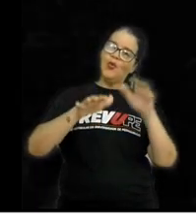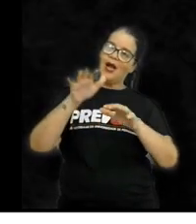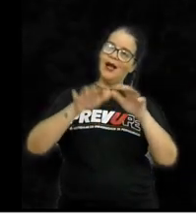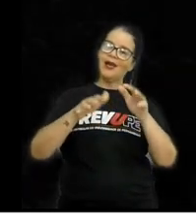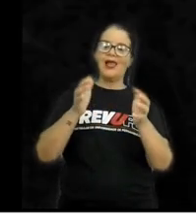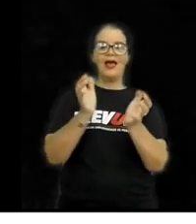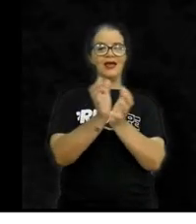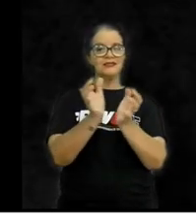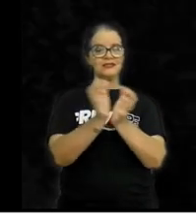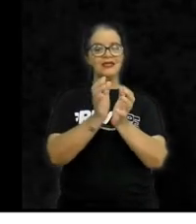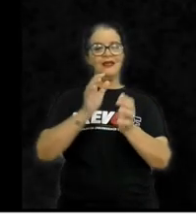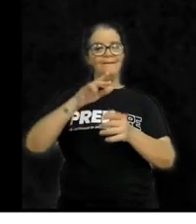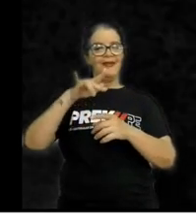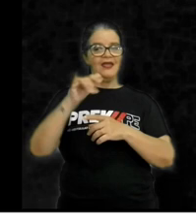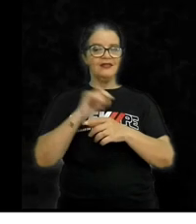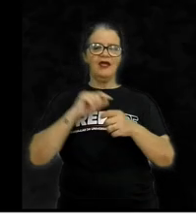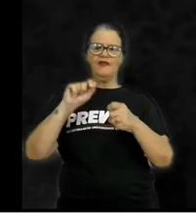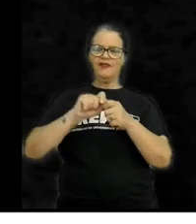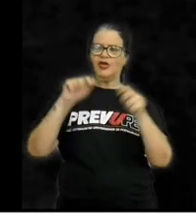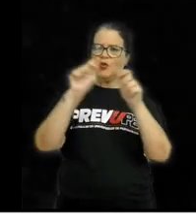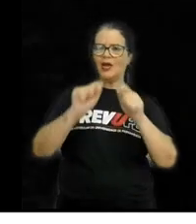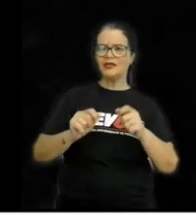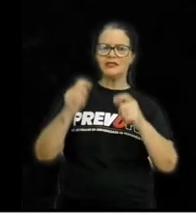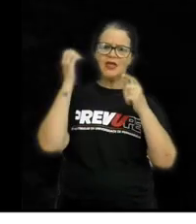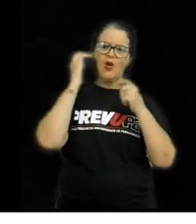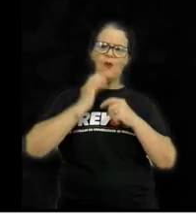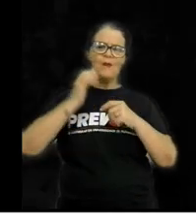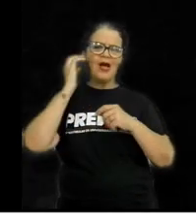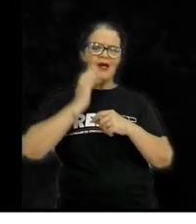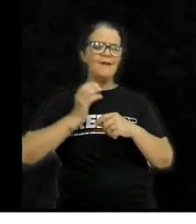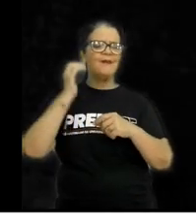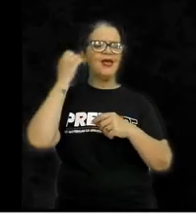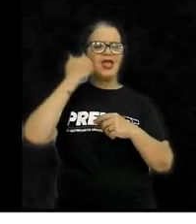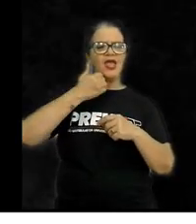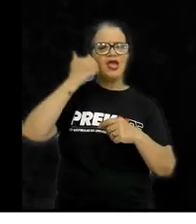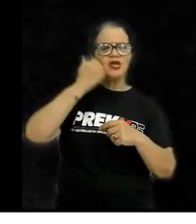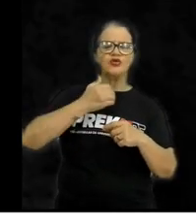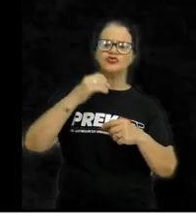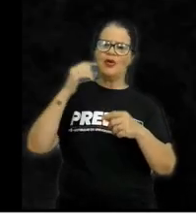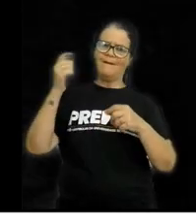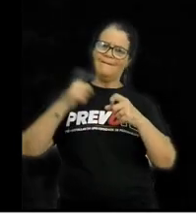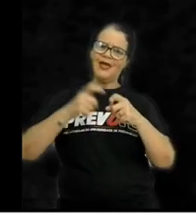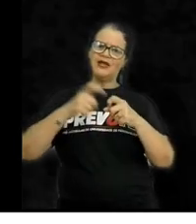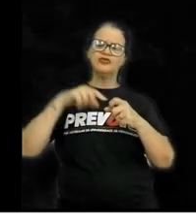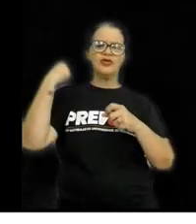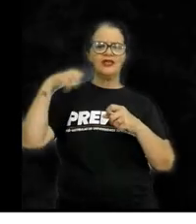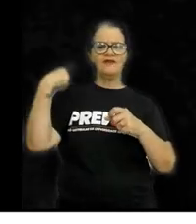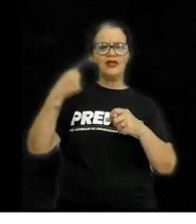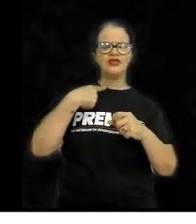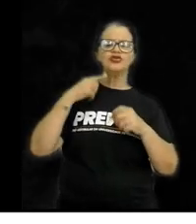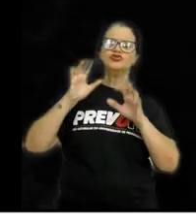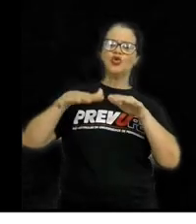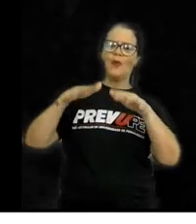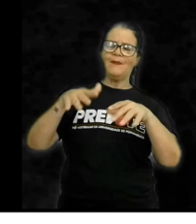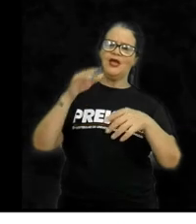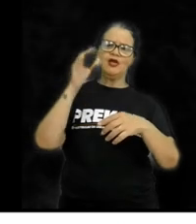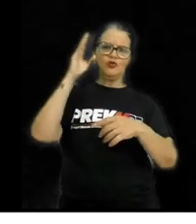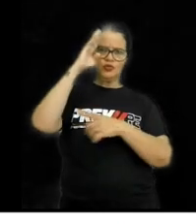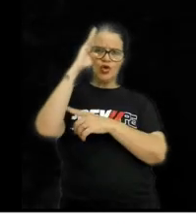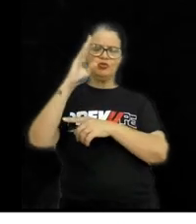constituída por artesãos, barbeiros, médicos, advogados, tropeiros, soldados, entre outros.